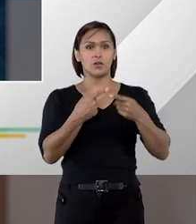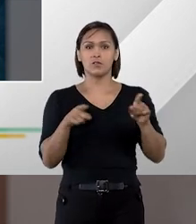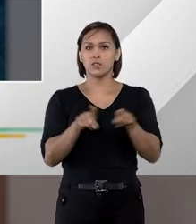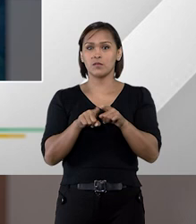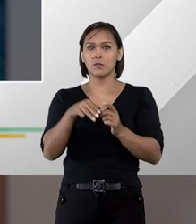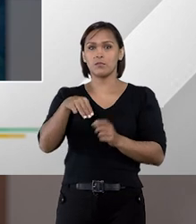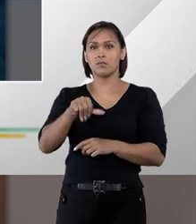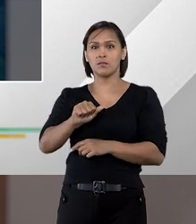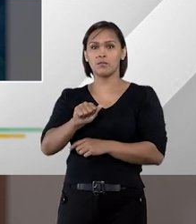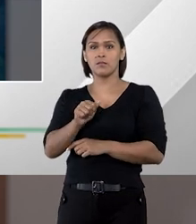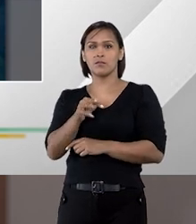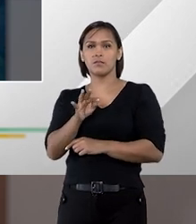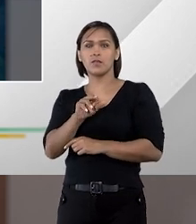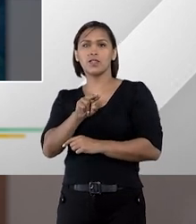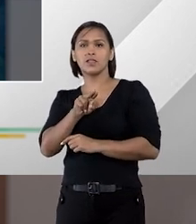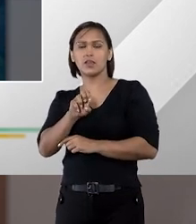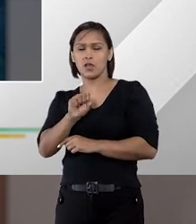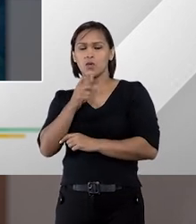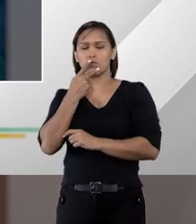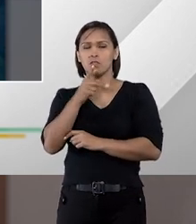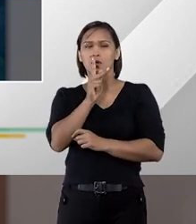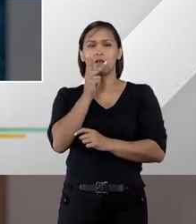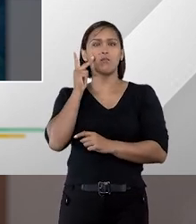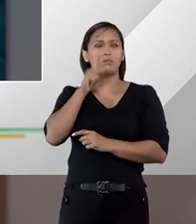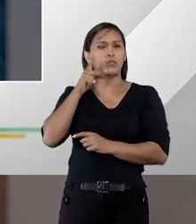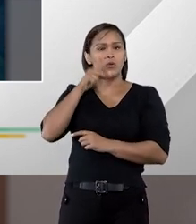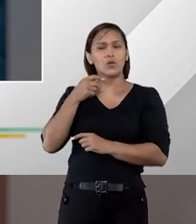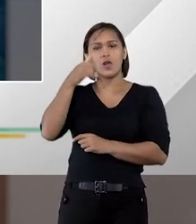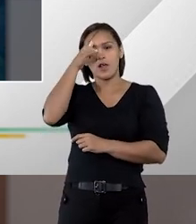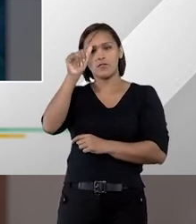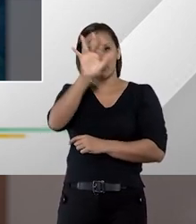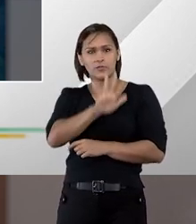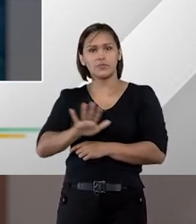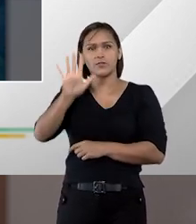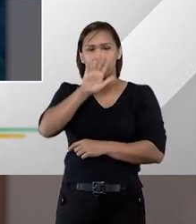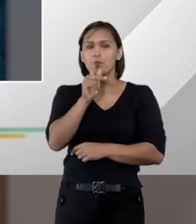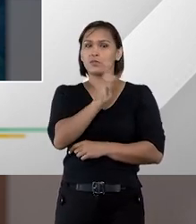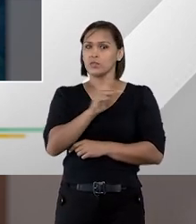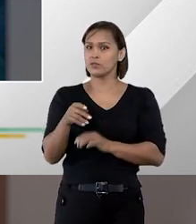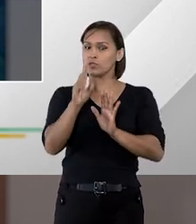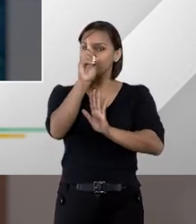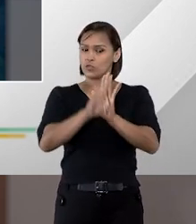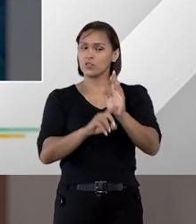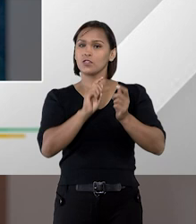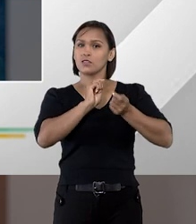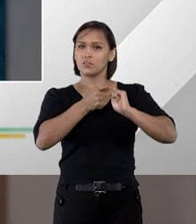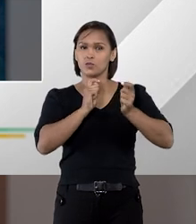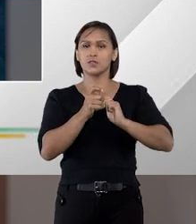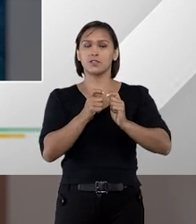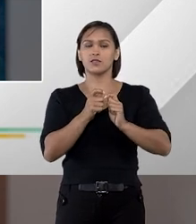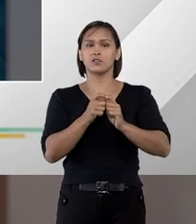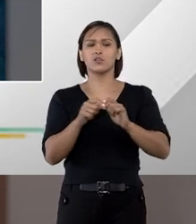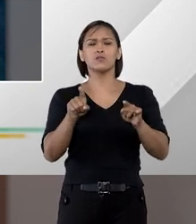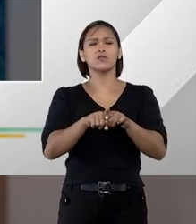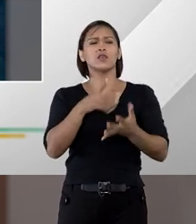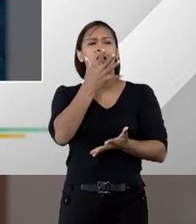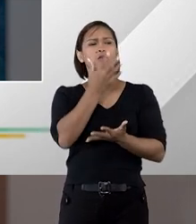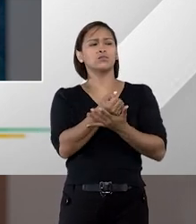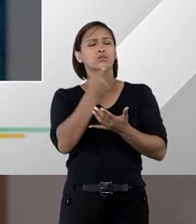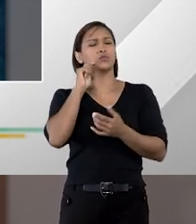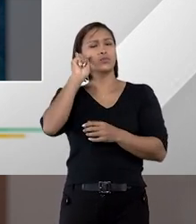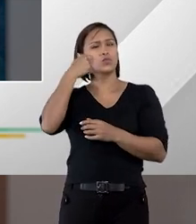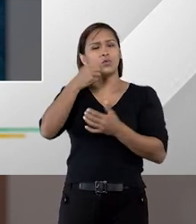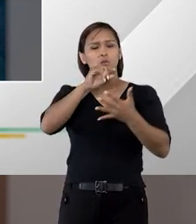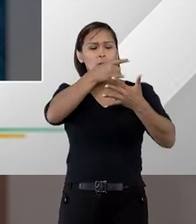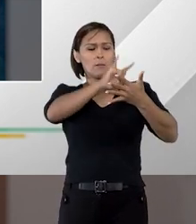Convidamos também Matheus Carvalho, como já dito, ele que é procurador da Fazenda Nacional, professor de direito administrativo e autor